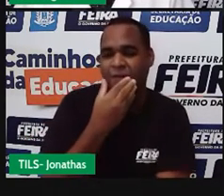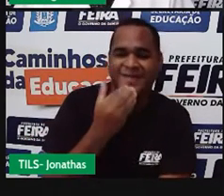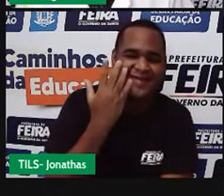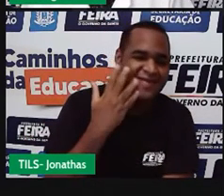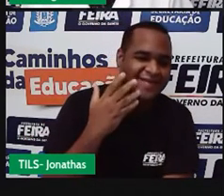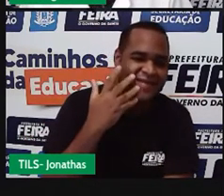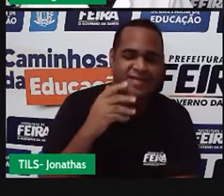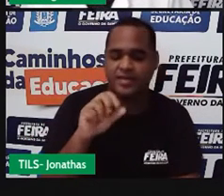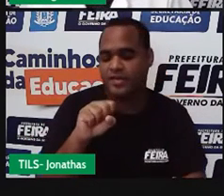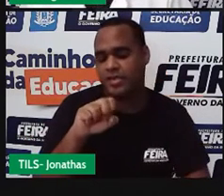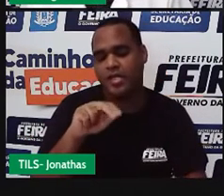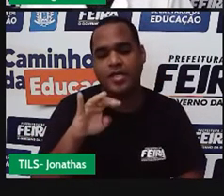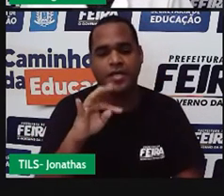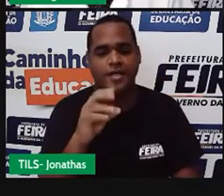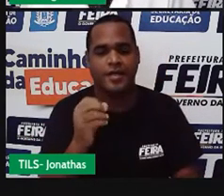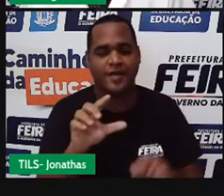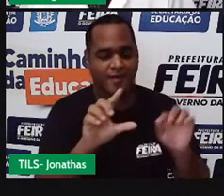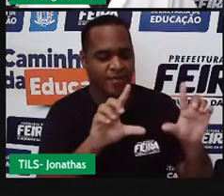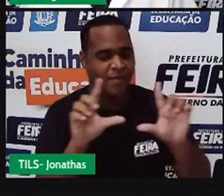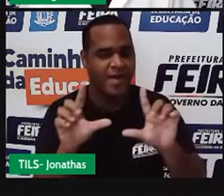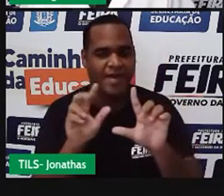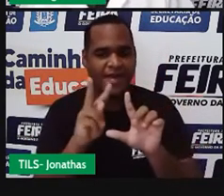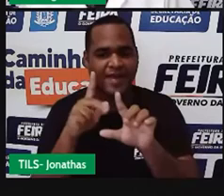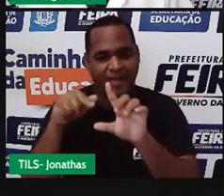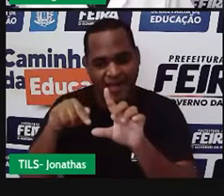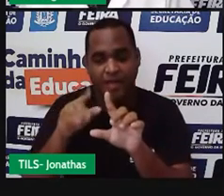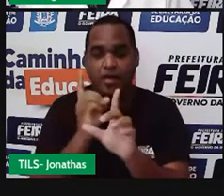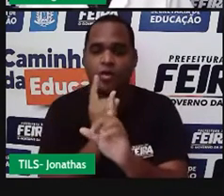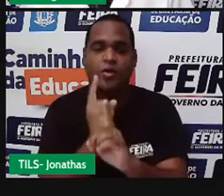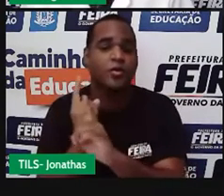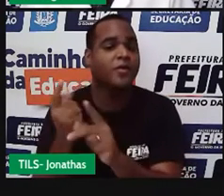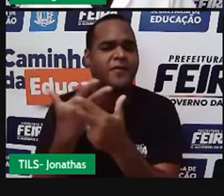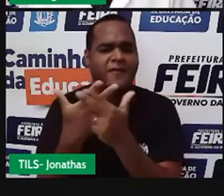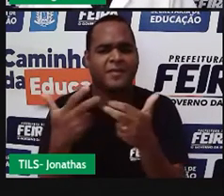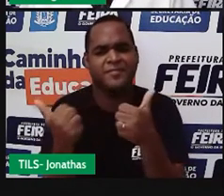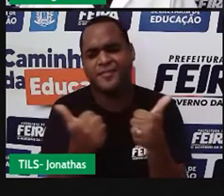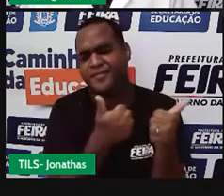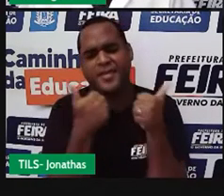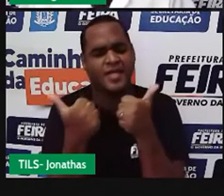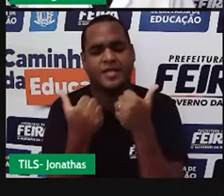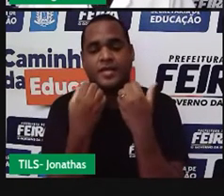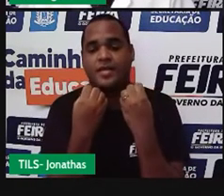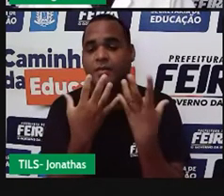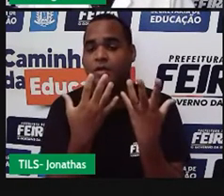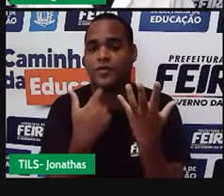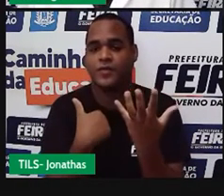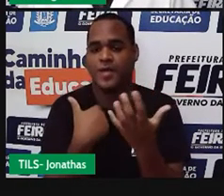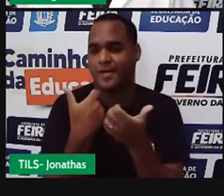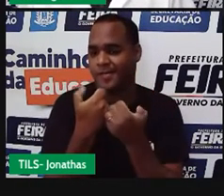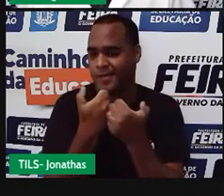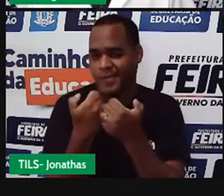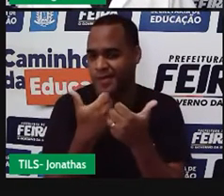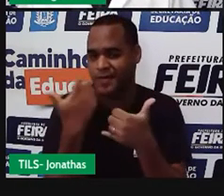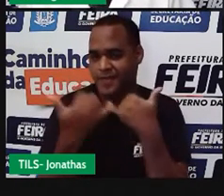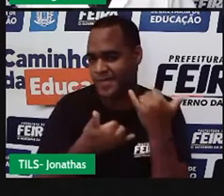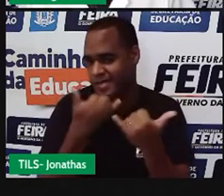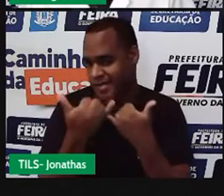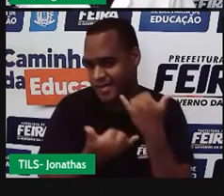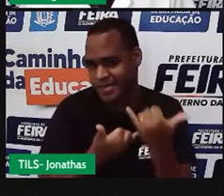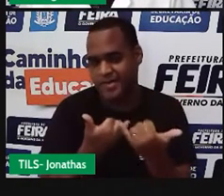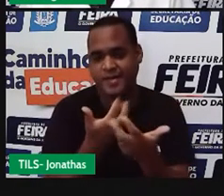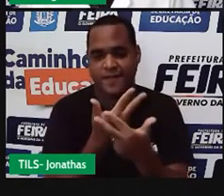tirinhas que você possa encontrar lá, você vai encontrar muito conteúdo bacana. Você vai encontrar jogos, você vai encontrar